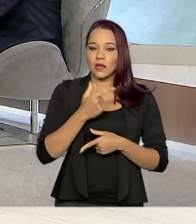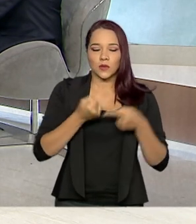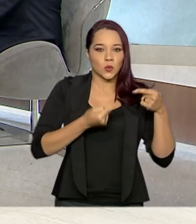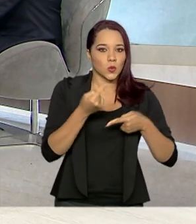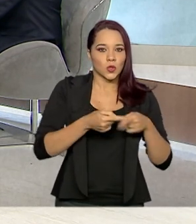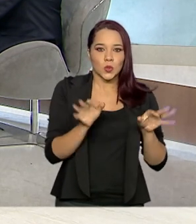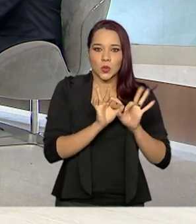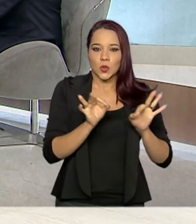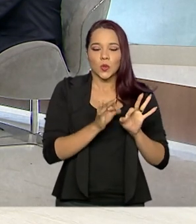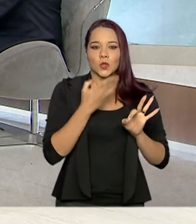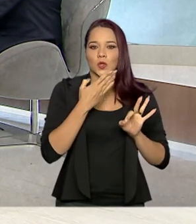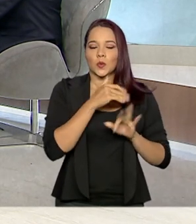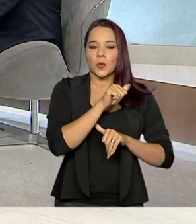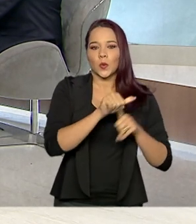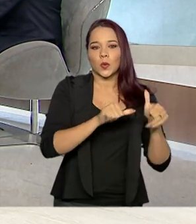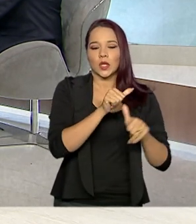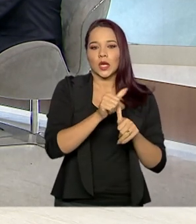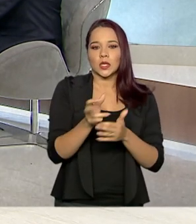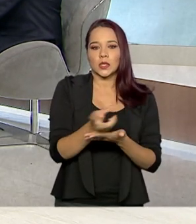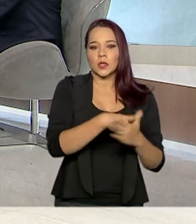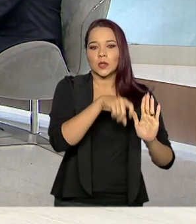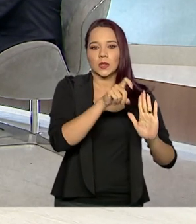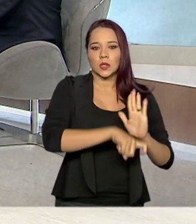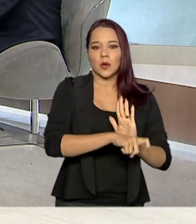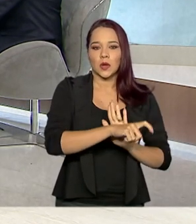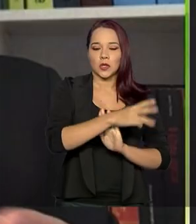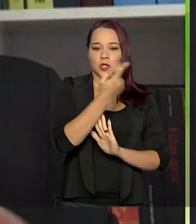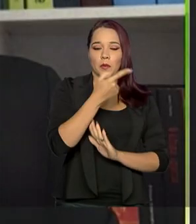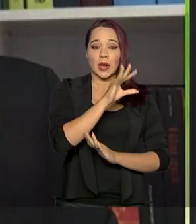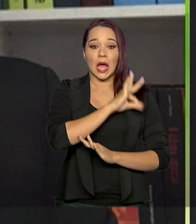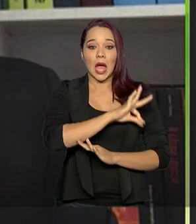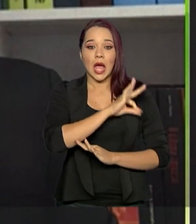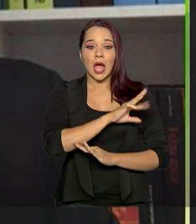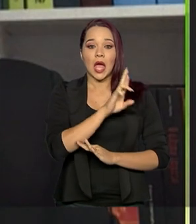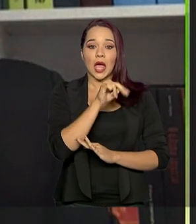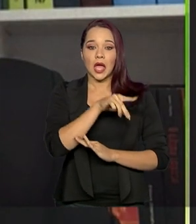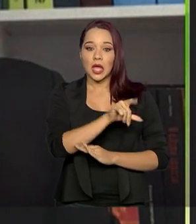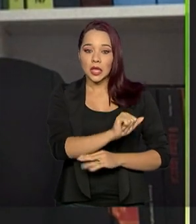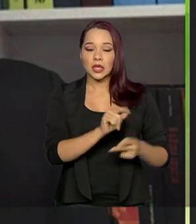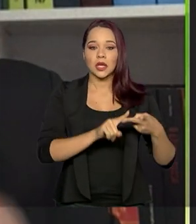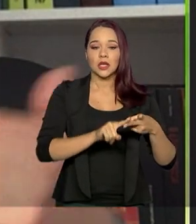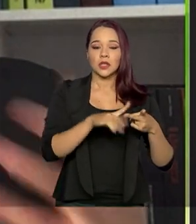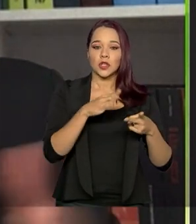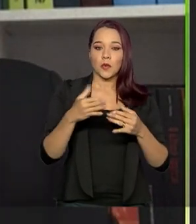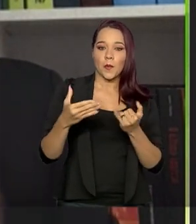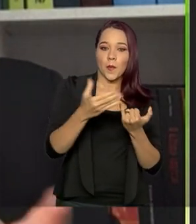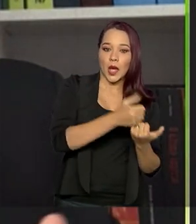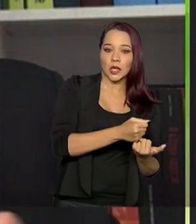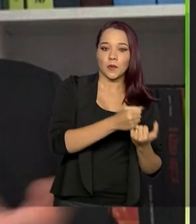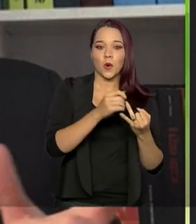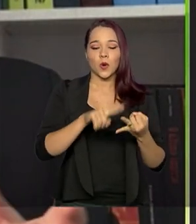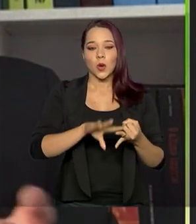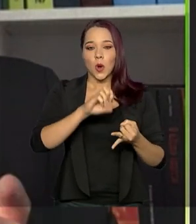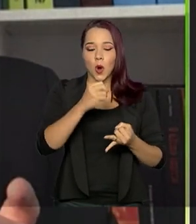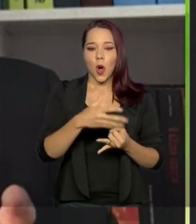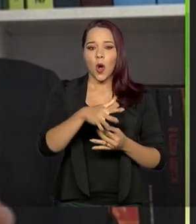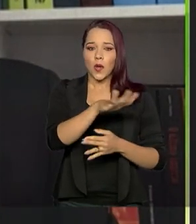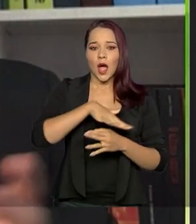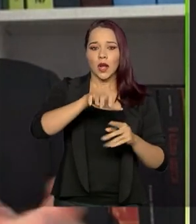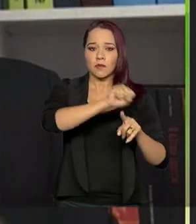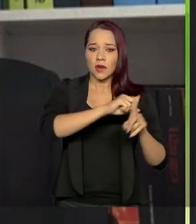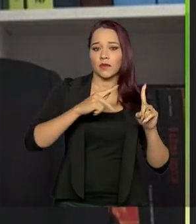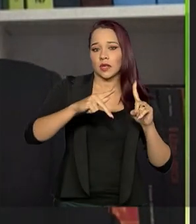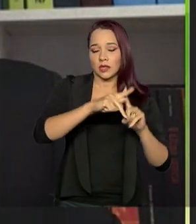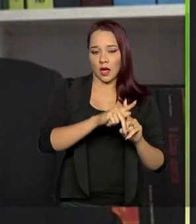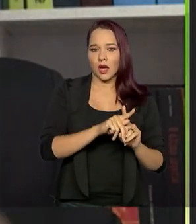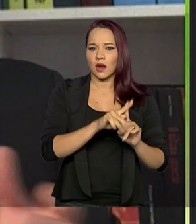de mudanças sobre a tributação sobre a renda, tributação sobre o patrimônio ou previdenciária, que é um caso à